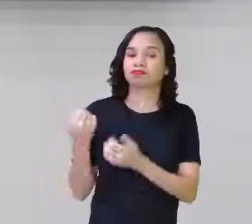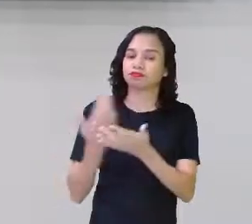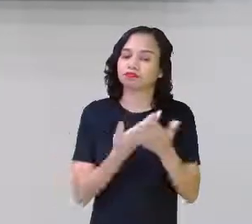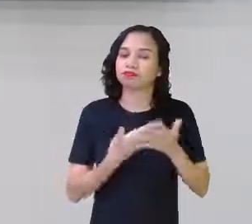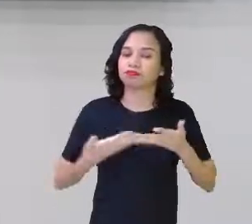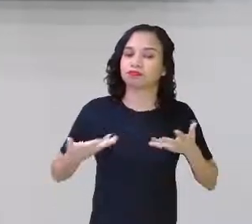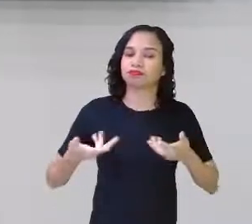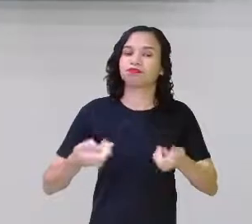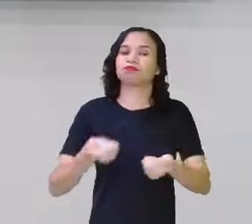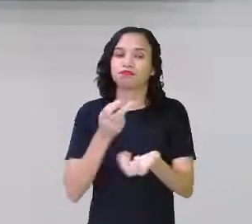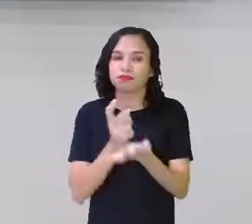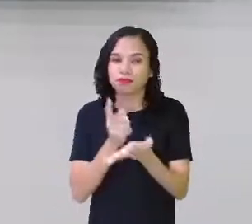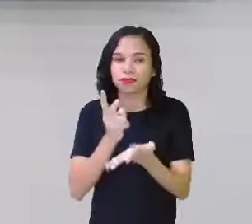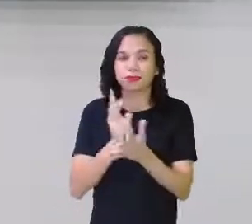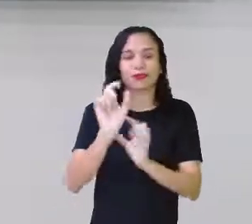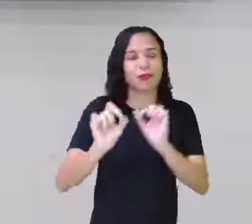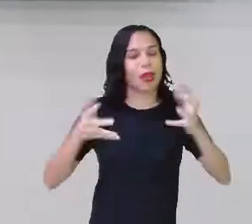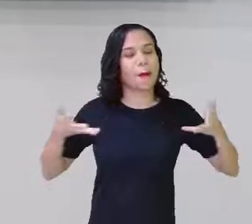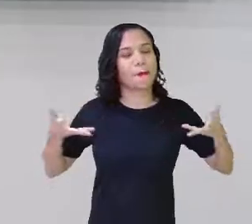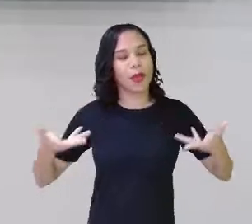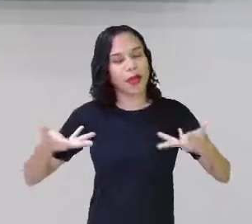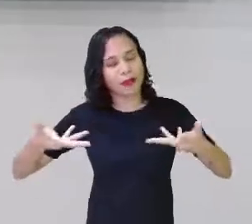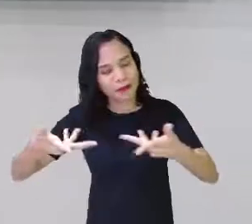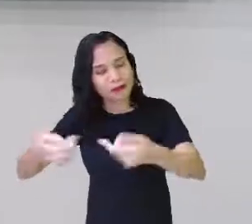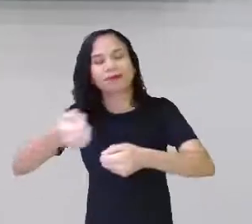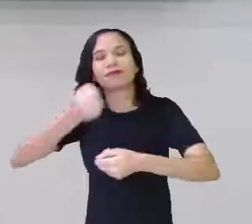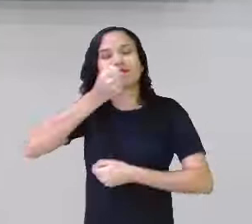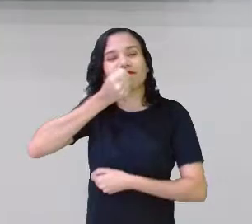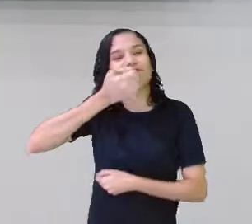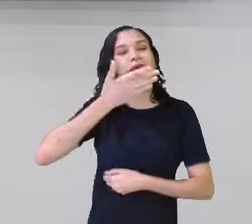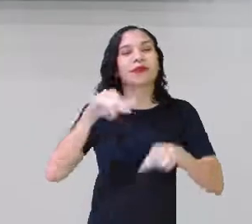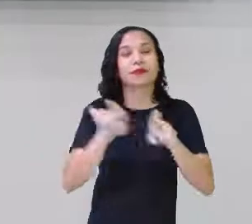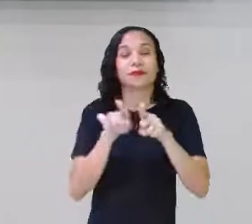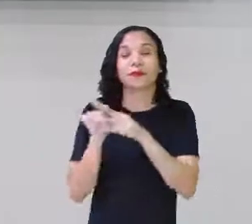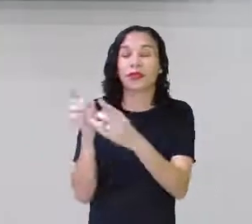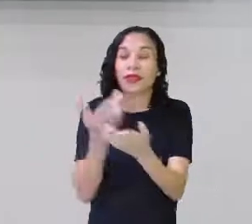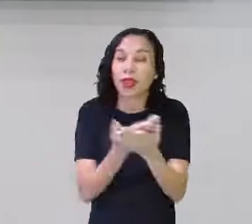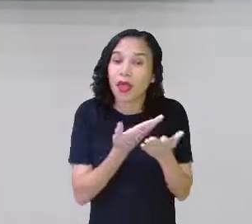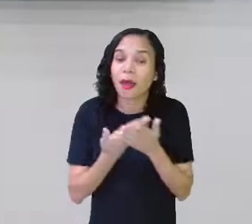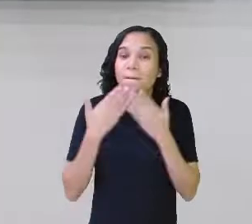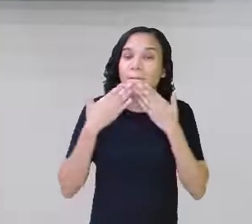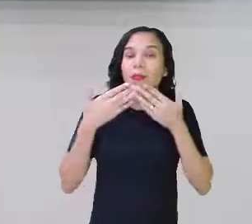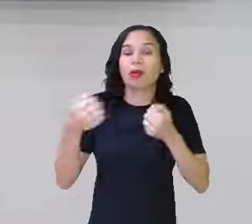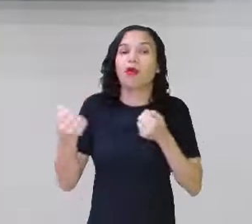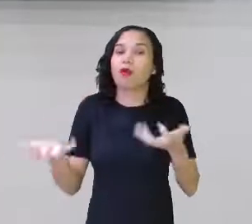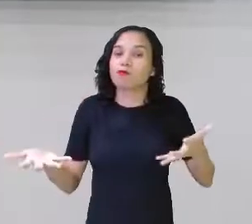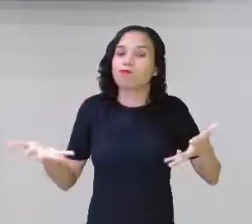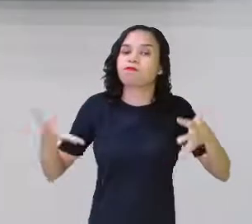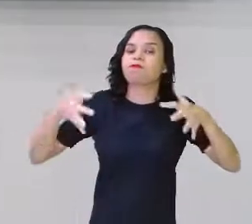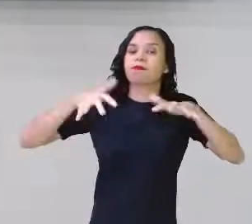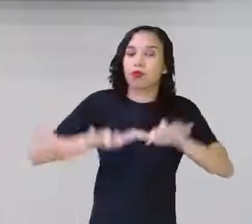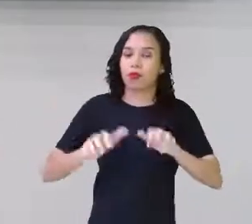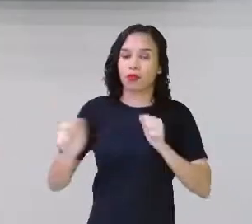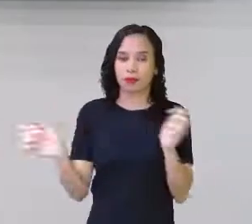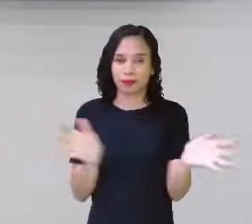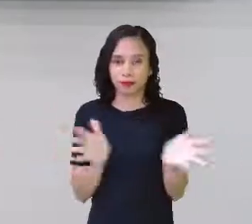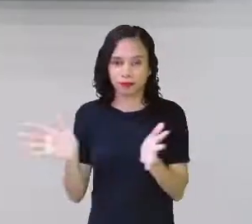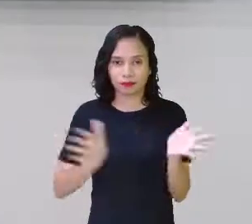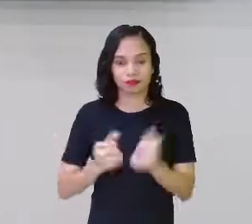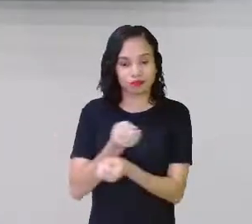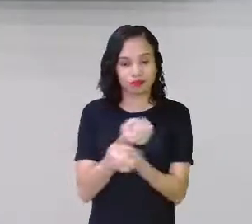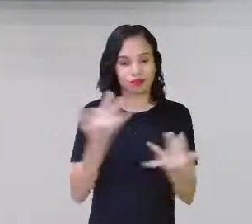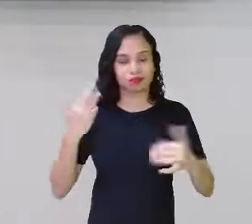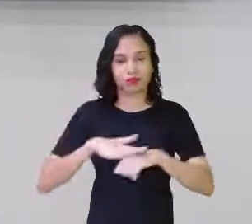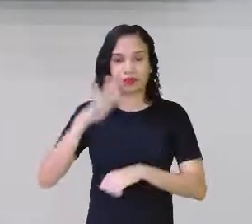trabalho como sempre, né? Maravilhosamente bem e tornando a nossa aula ainda mais inclusiva e acessível para um número